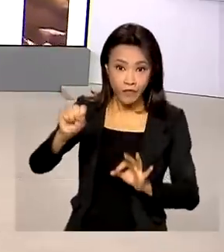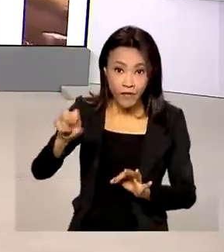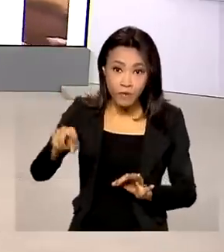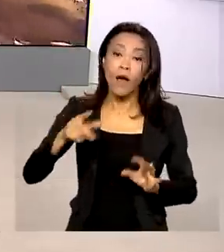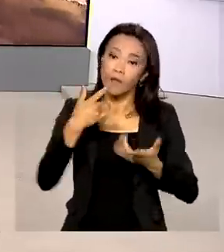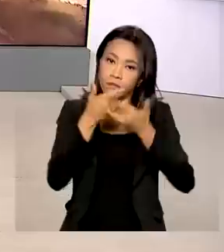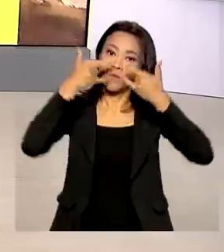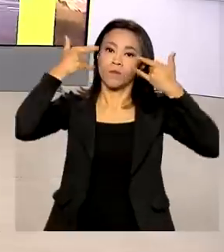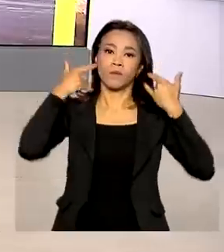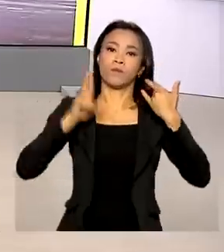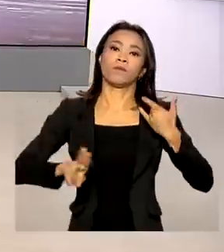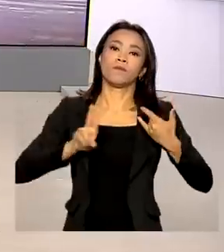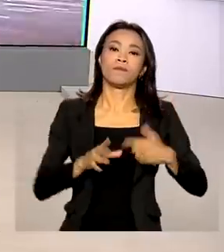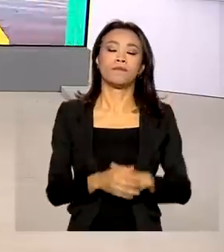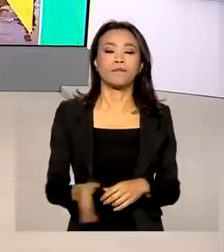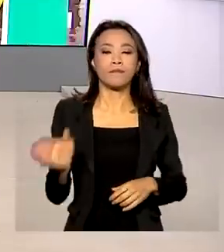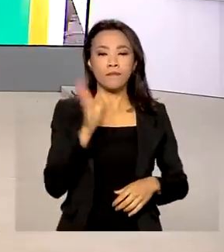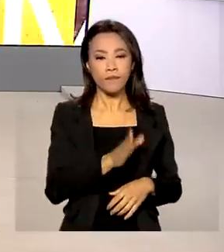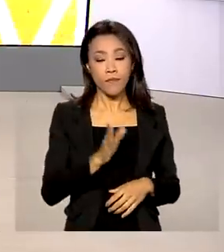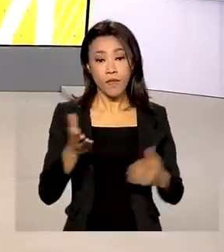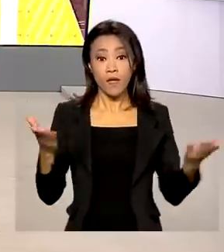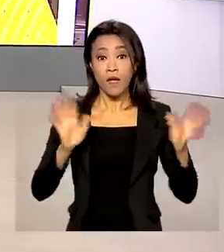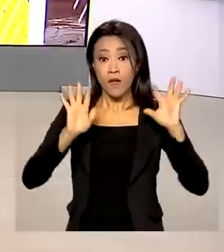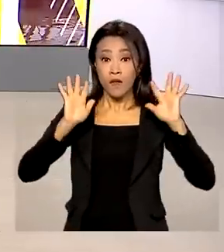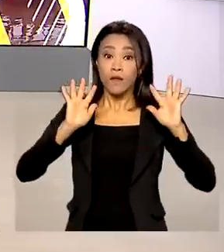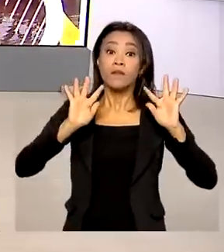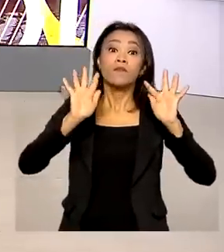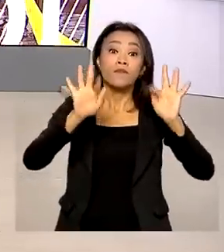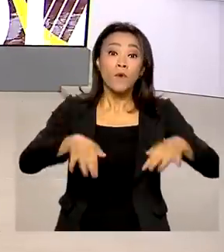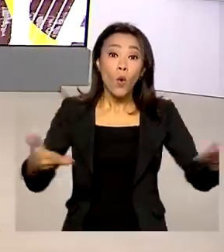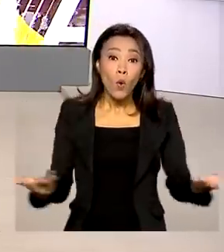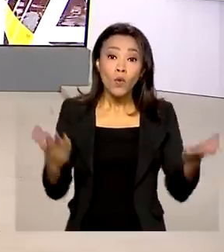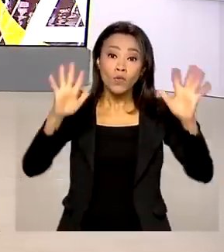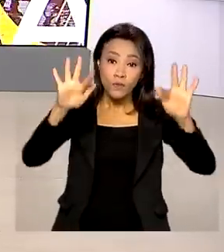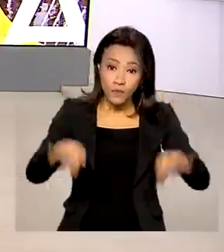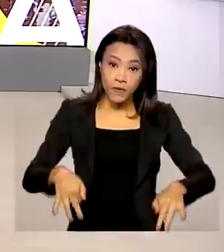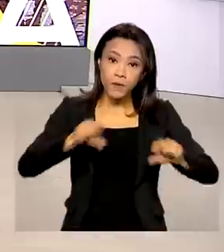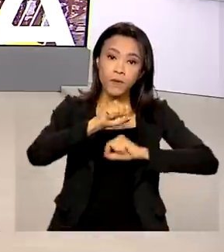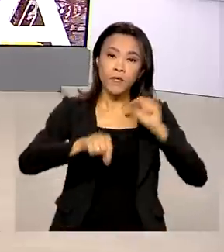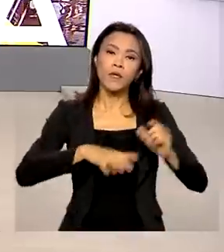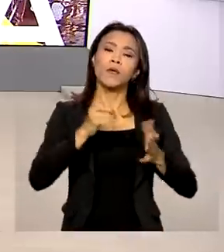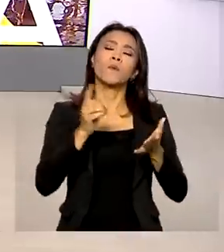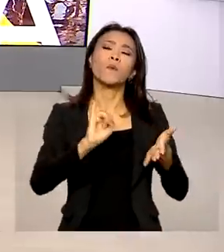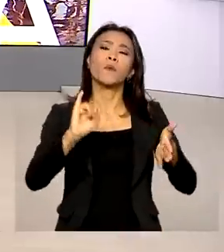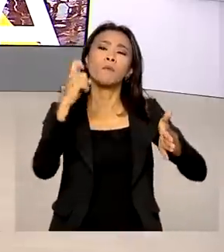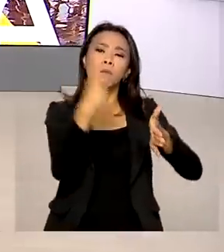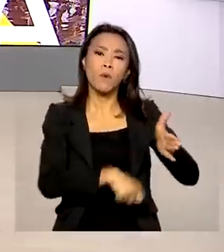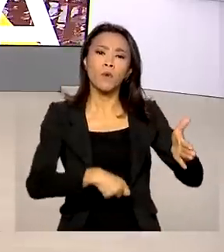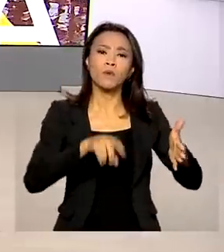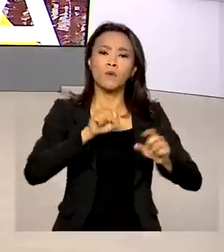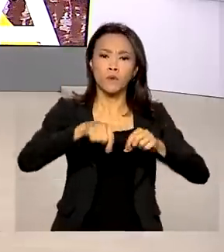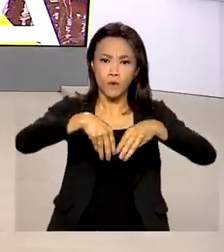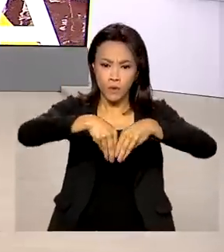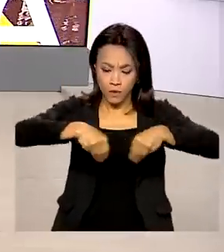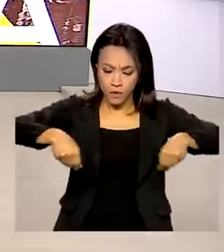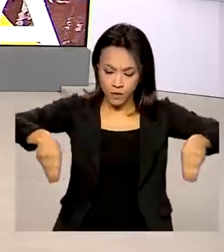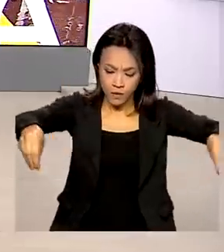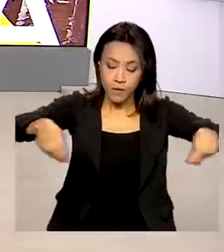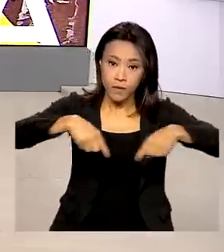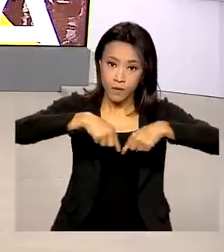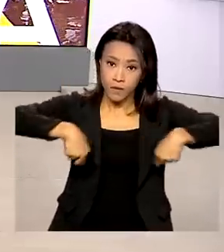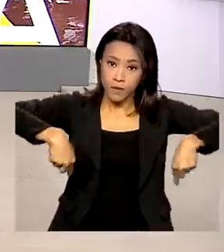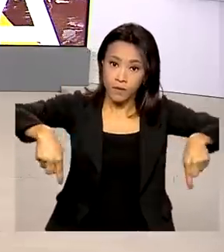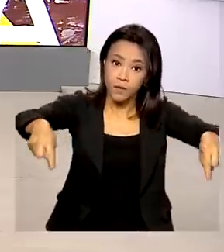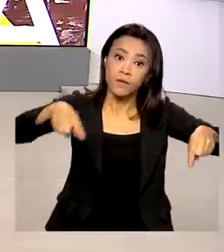E termina hoje o prazo de envio do Imposto Territorial Rural de 2022. Quem não entregar a declaração está sujeito à